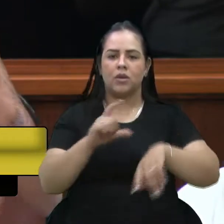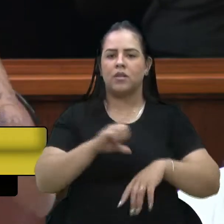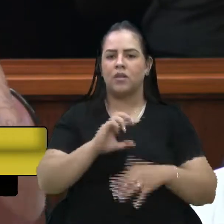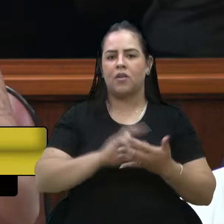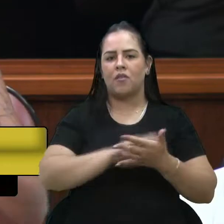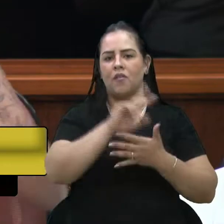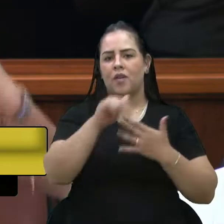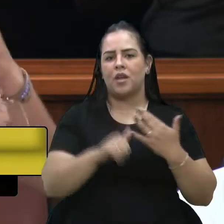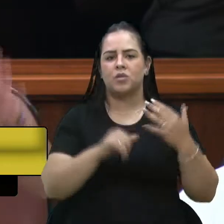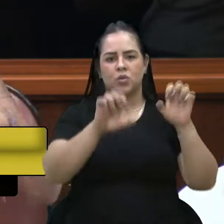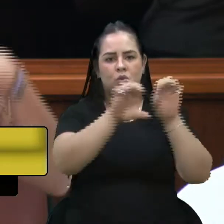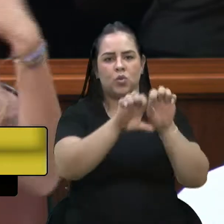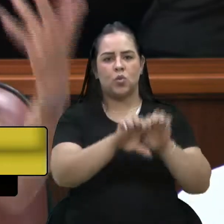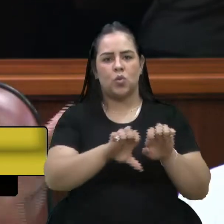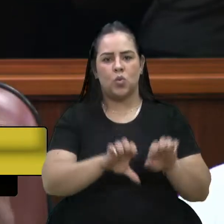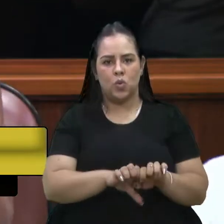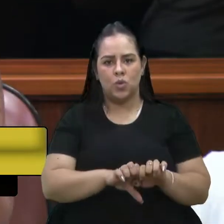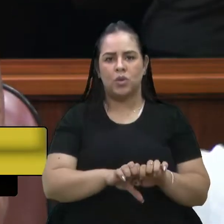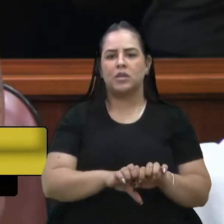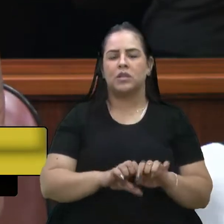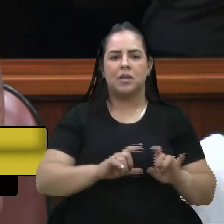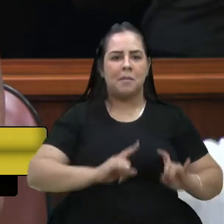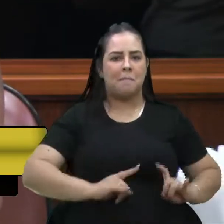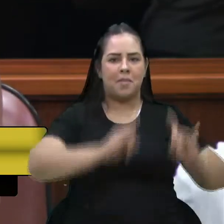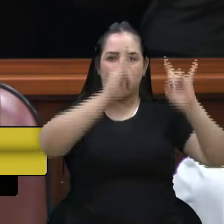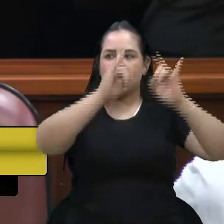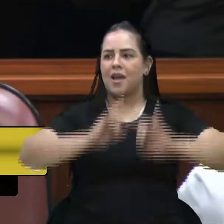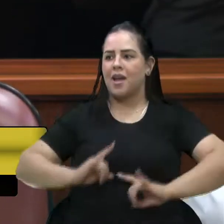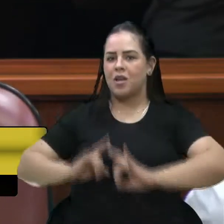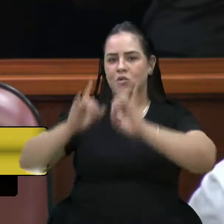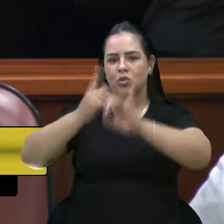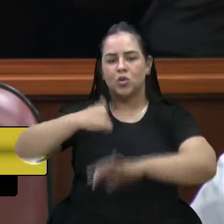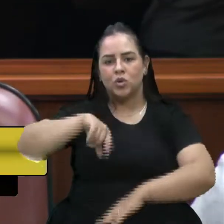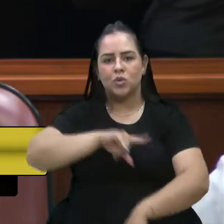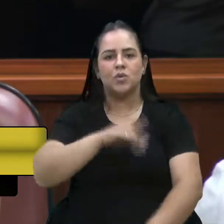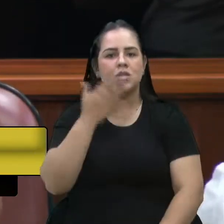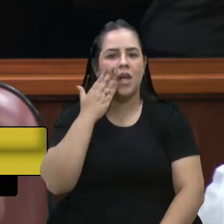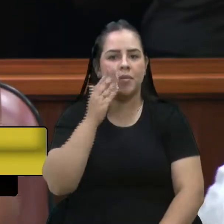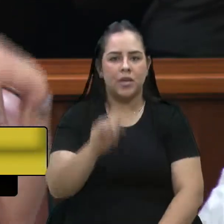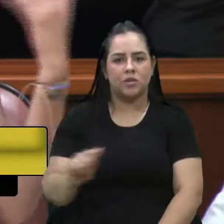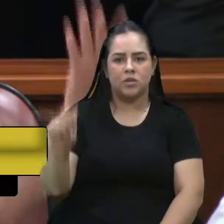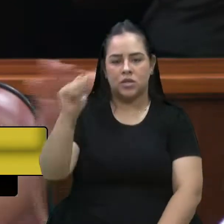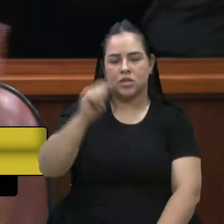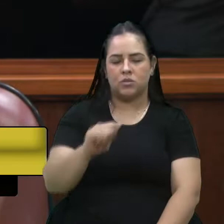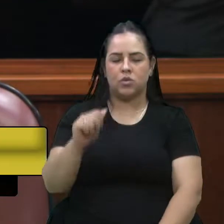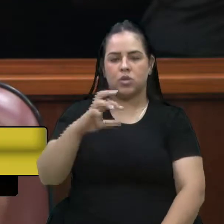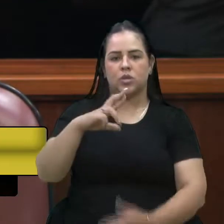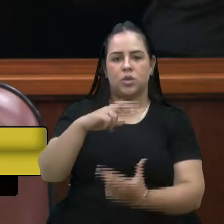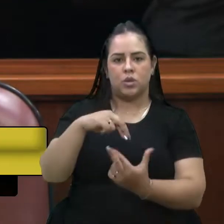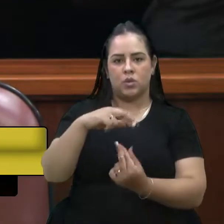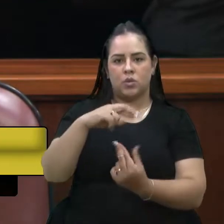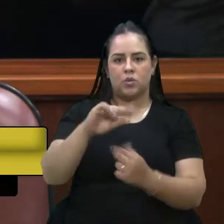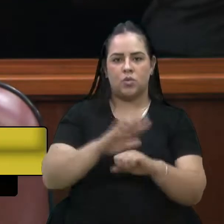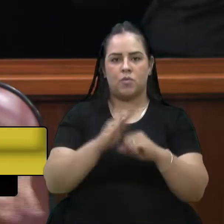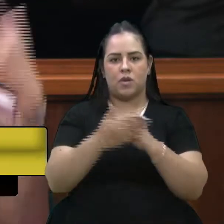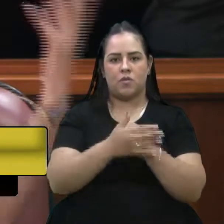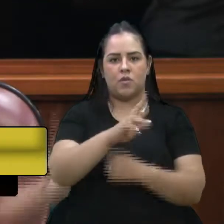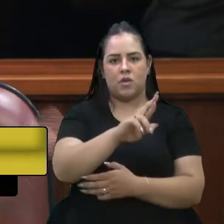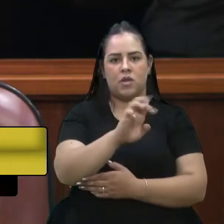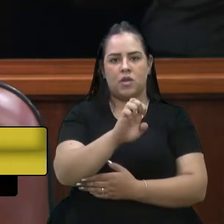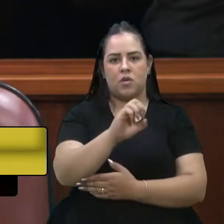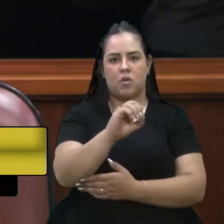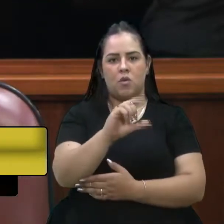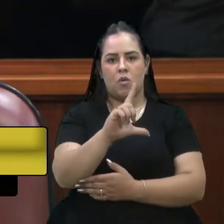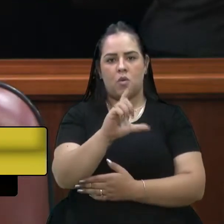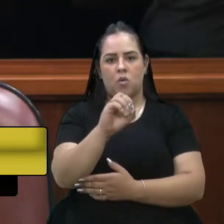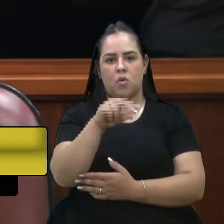estruturais, da questão de prédio, a gente sabe, da Associação de Recicladores do bairro Reolom, que